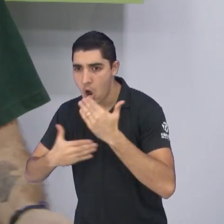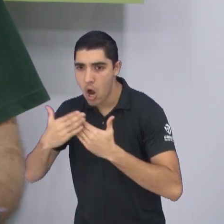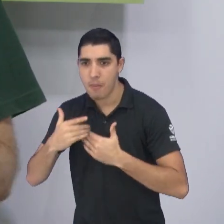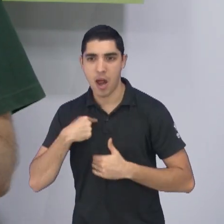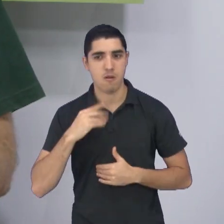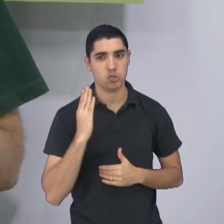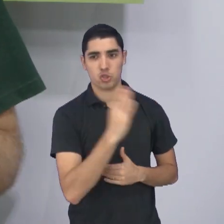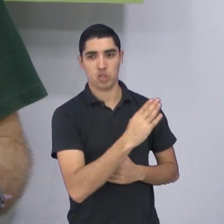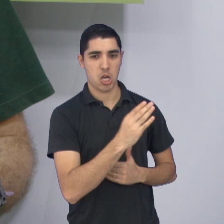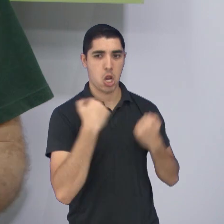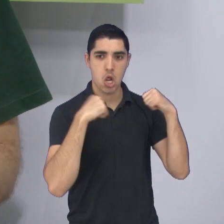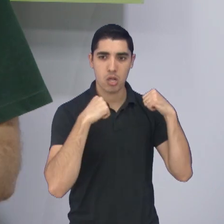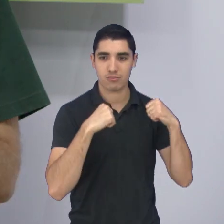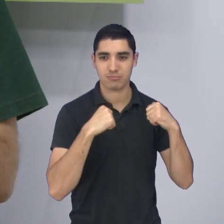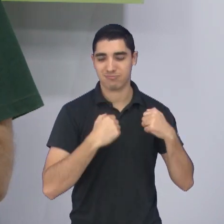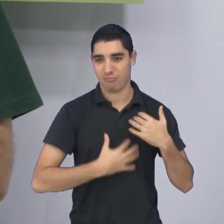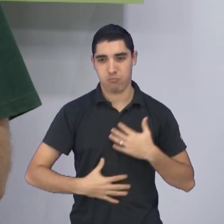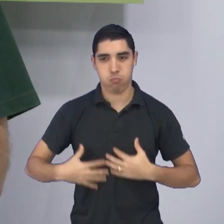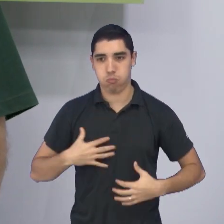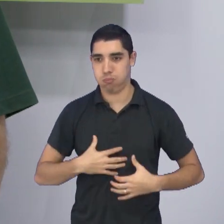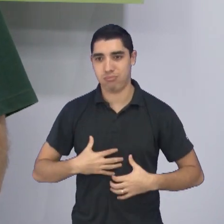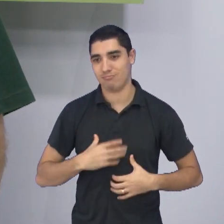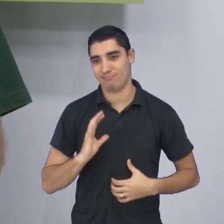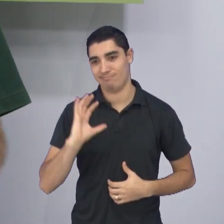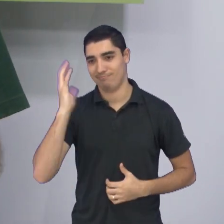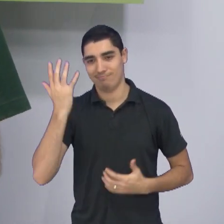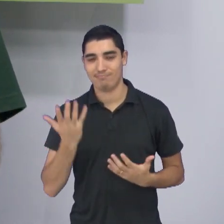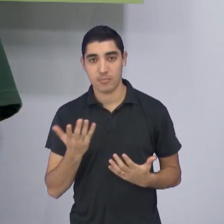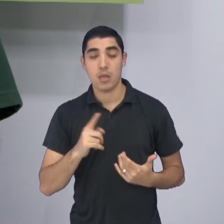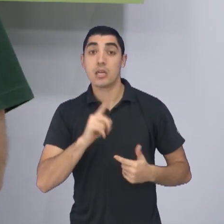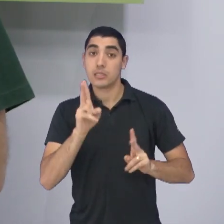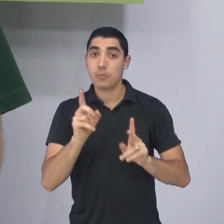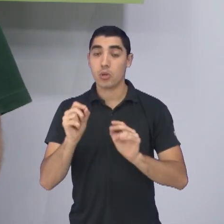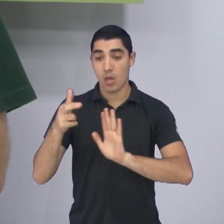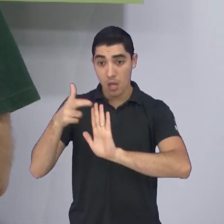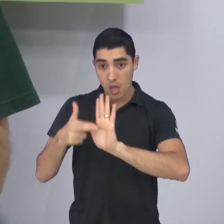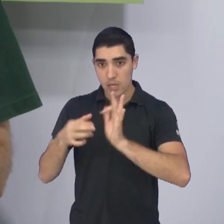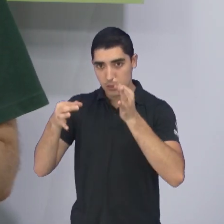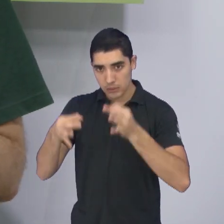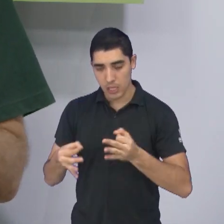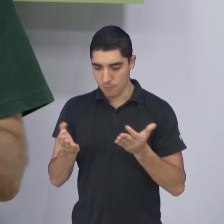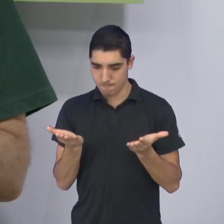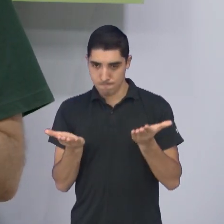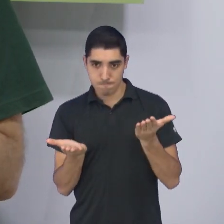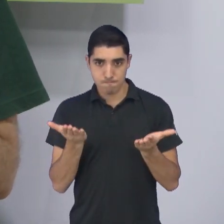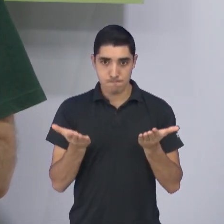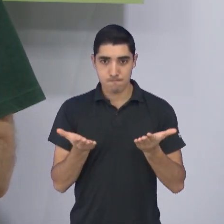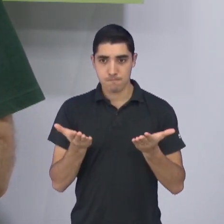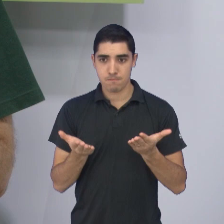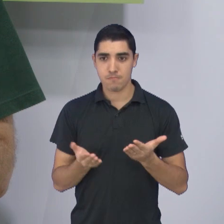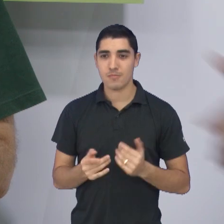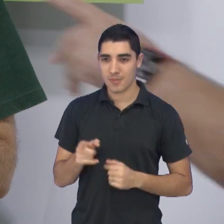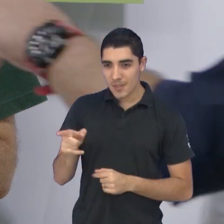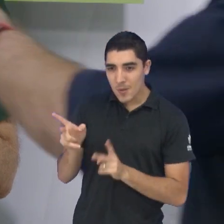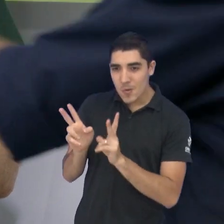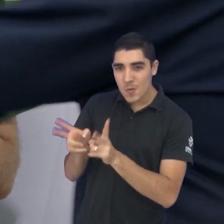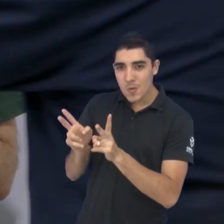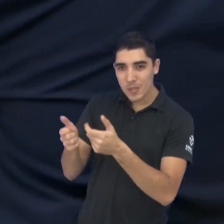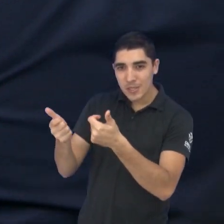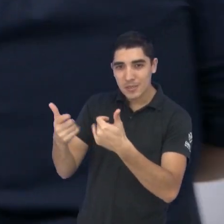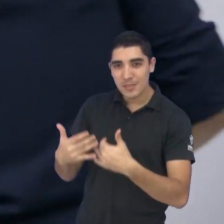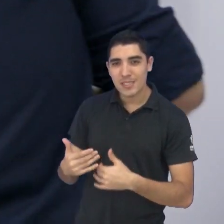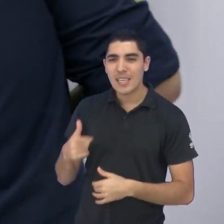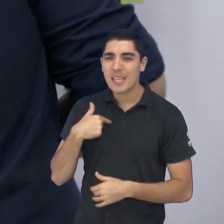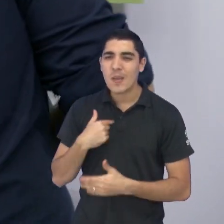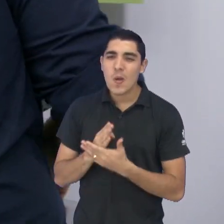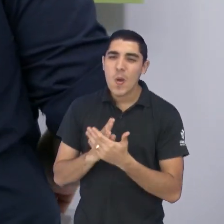exercício físico, não dá, dá congestão. Então, tem que ser sempre regrado, equilibrado e com... Continua comentando, hein? Continua. Está